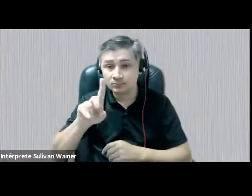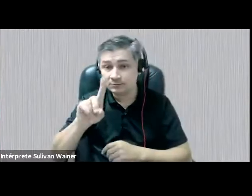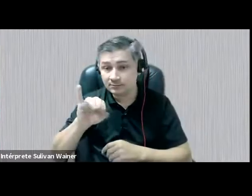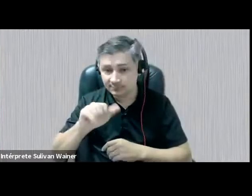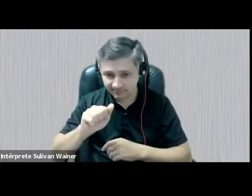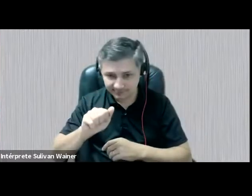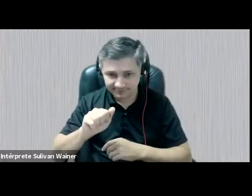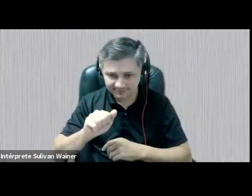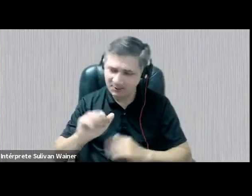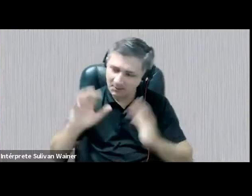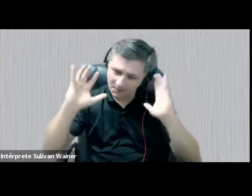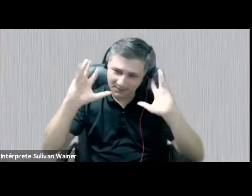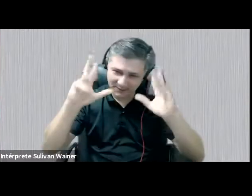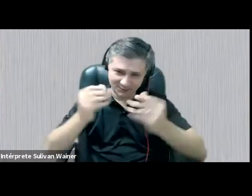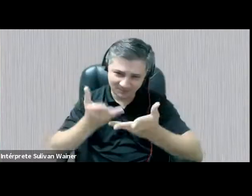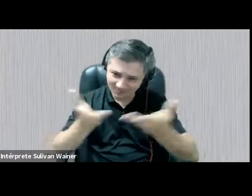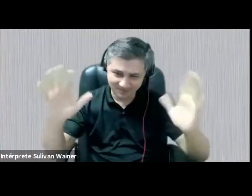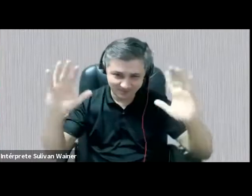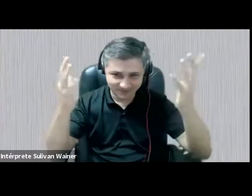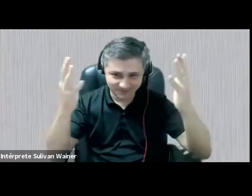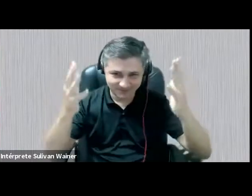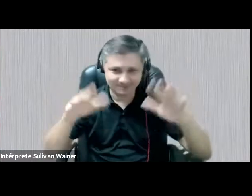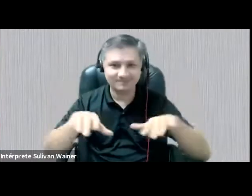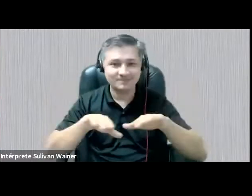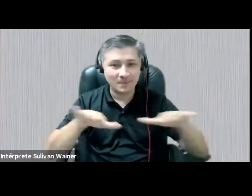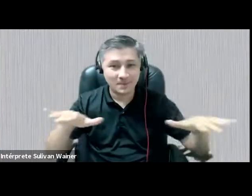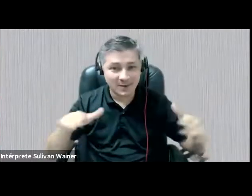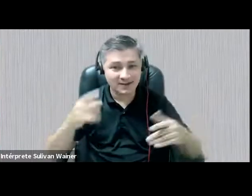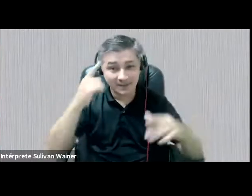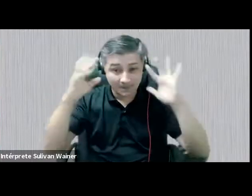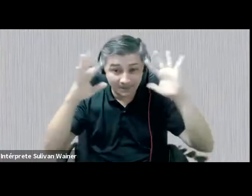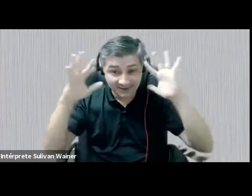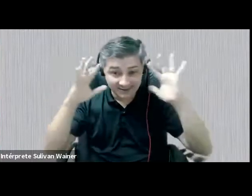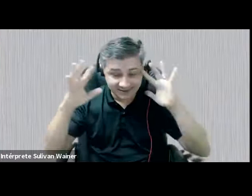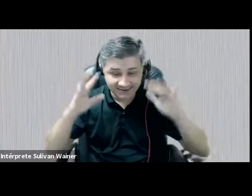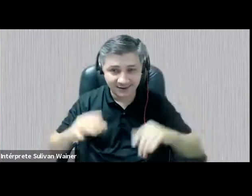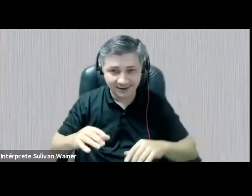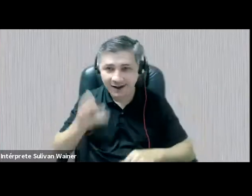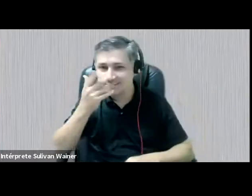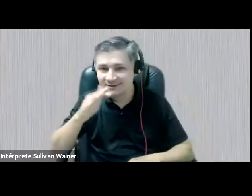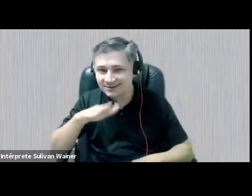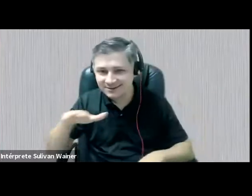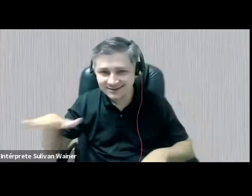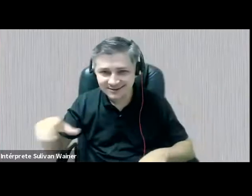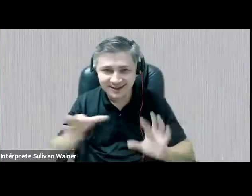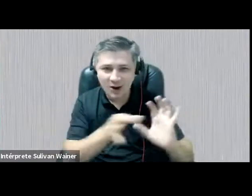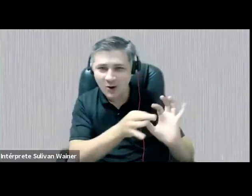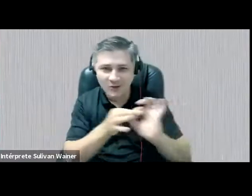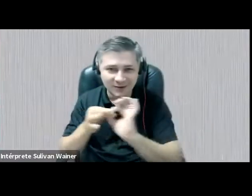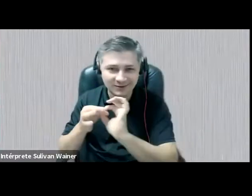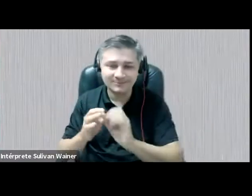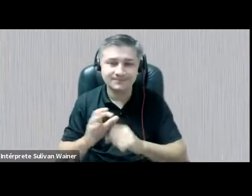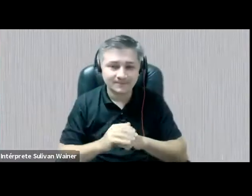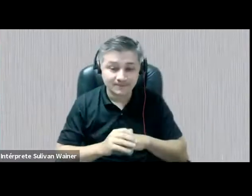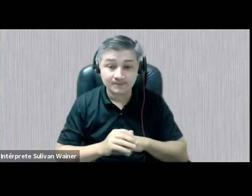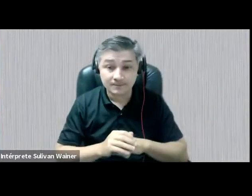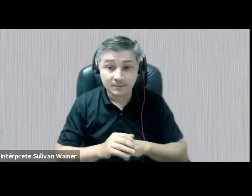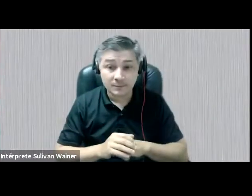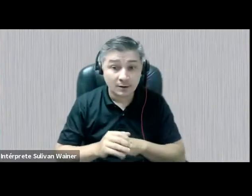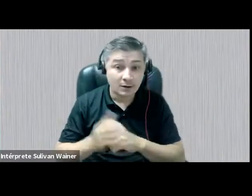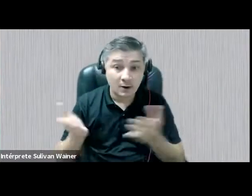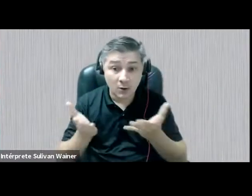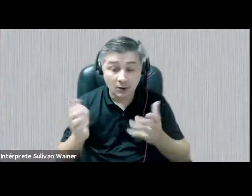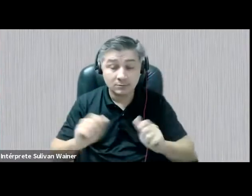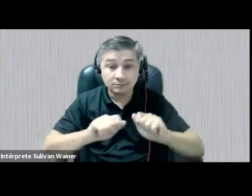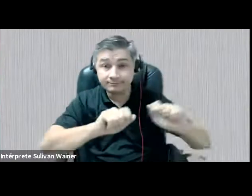para todos. Parabéns pela mesa por pensar as crianças no contexto da pandemia. Eu acho que a gente pode abrir todas agora,